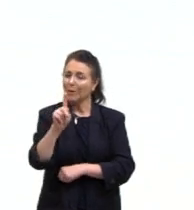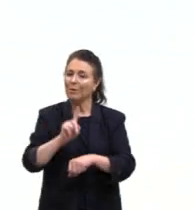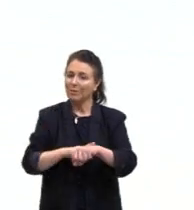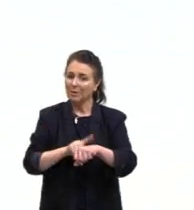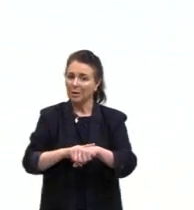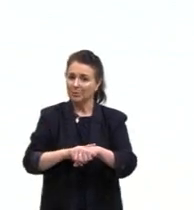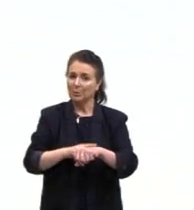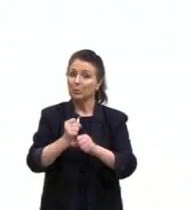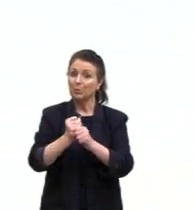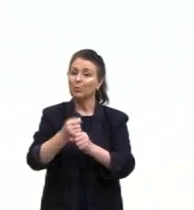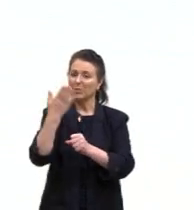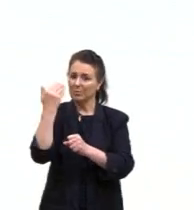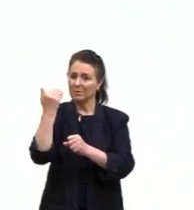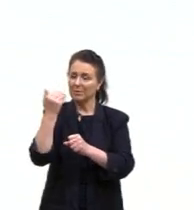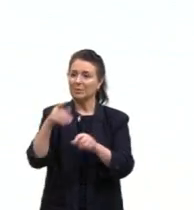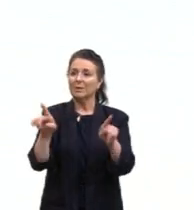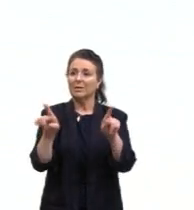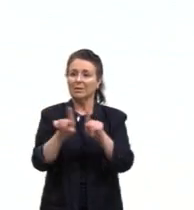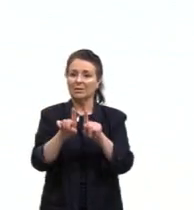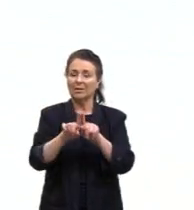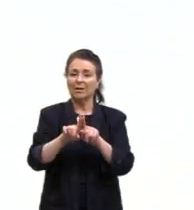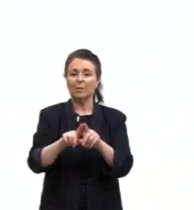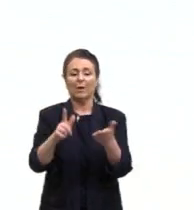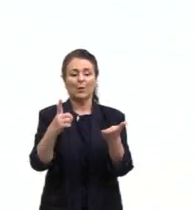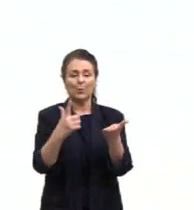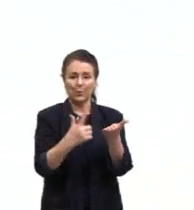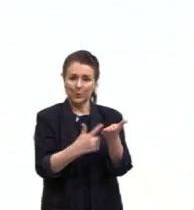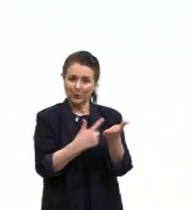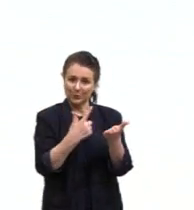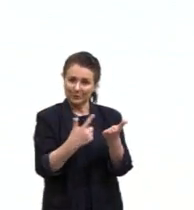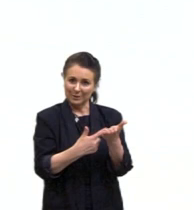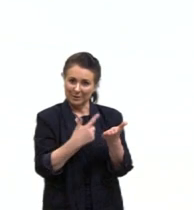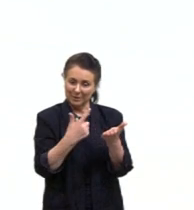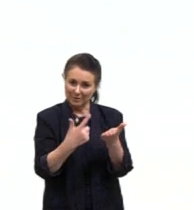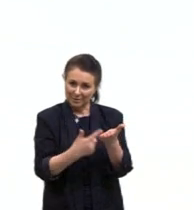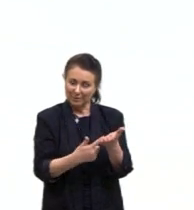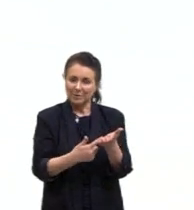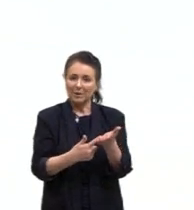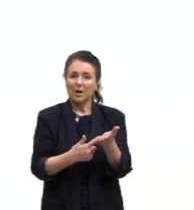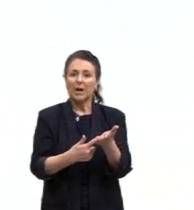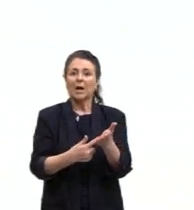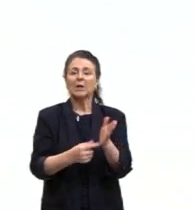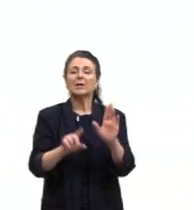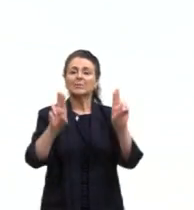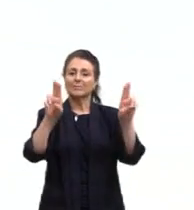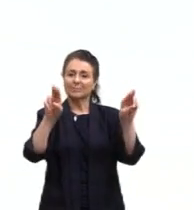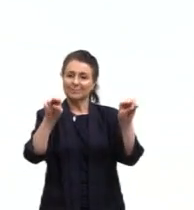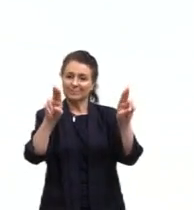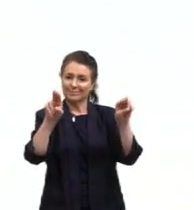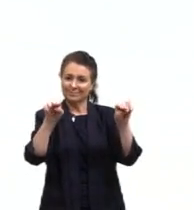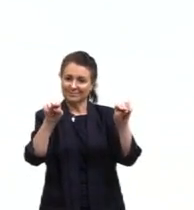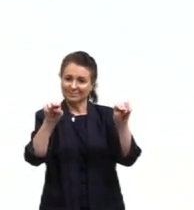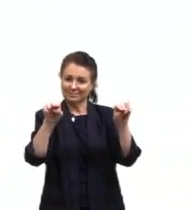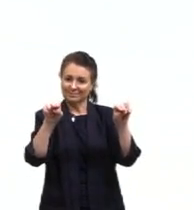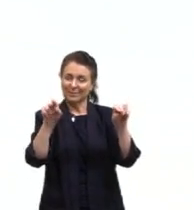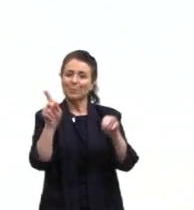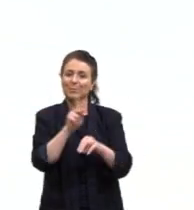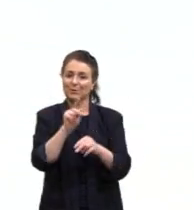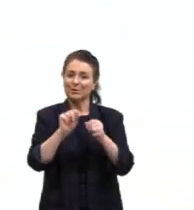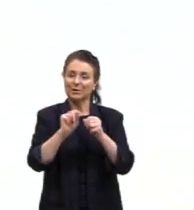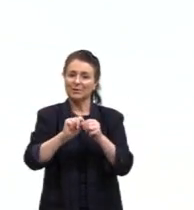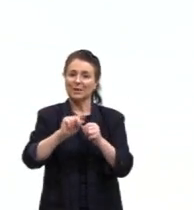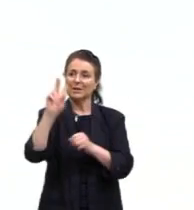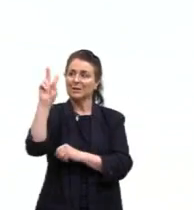e deixo com vocês também o livro, né, que inclusive citei, trouxe hoje citações dele, que é